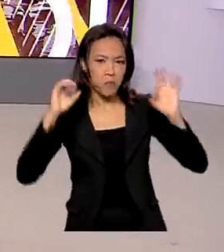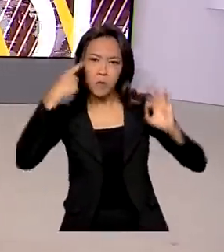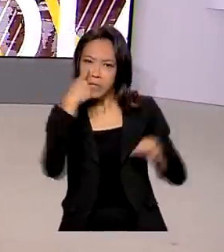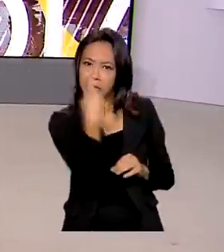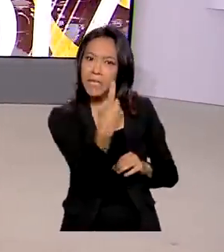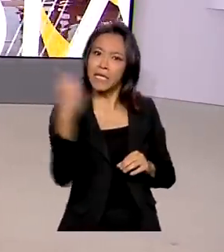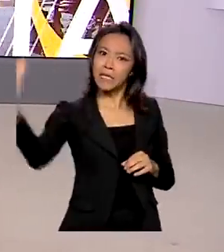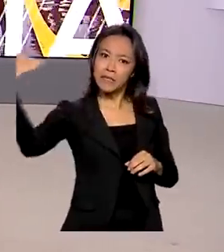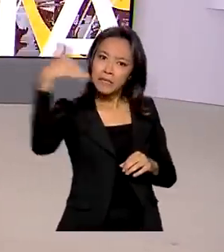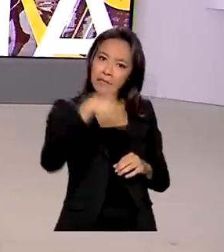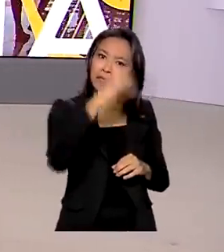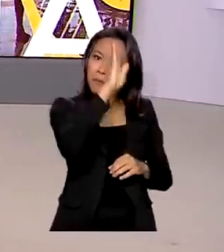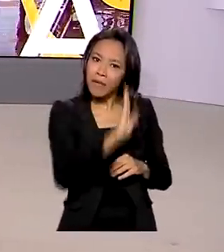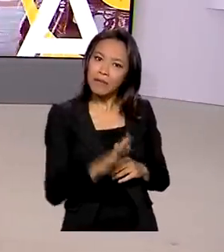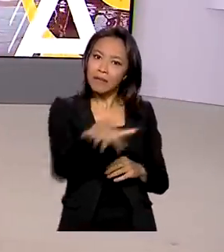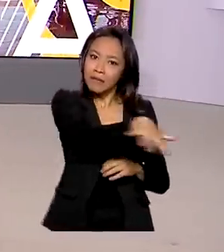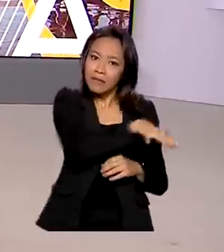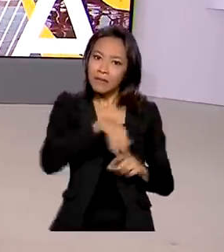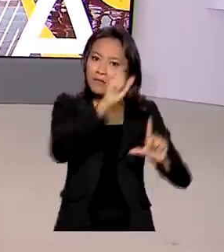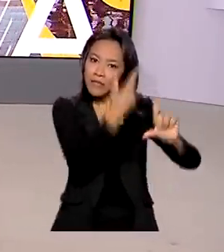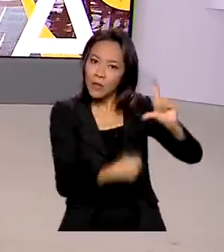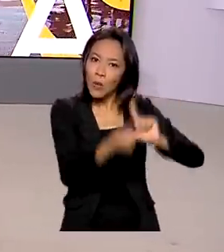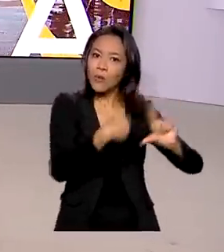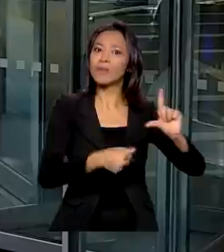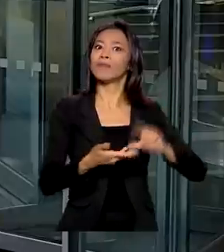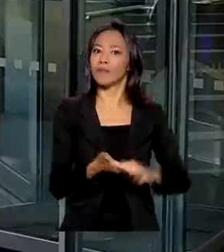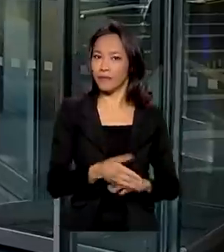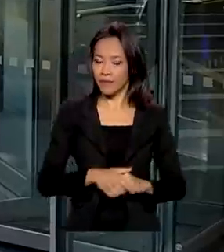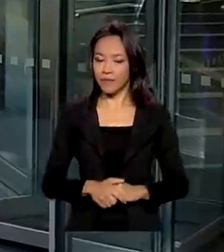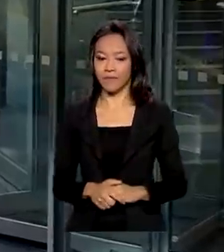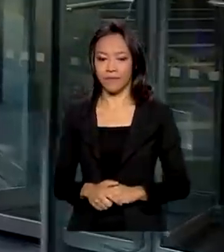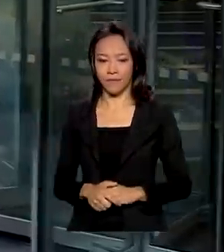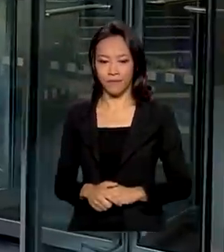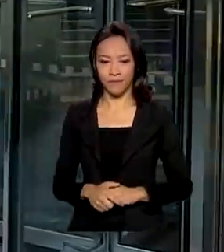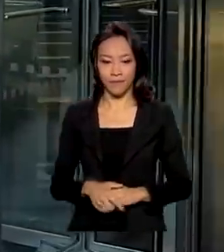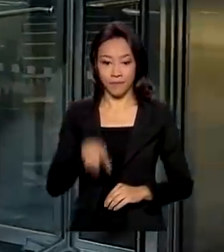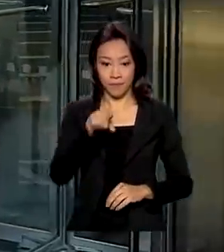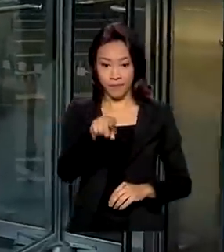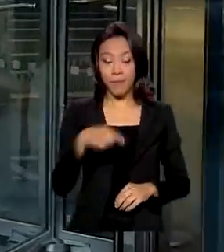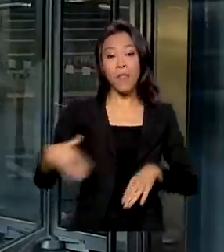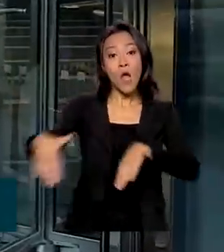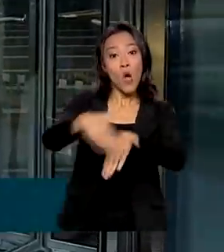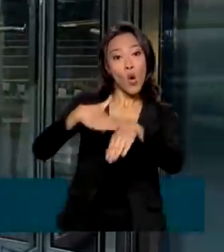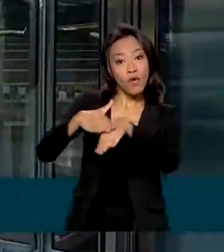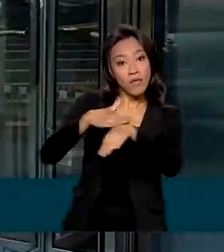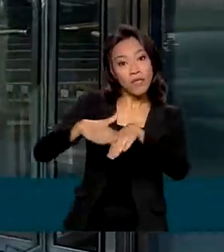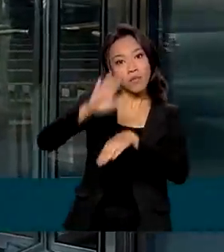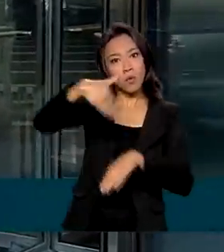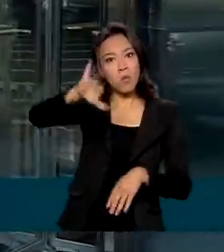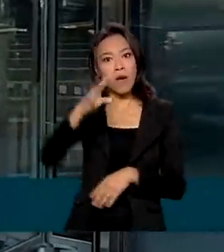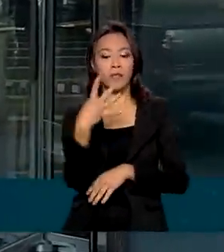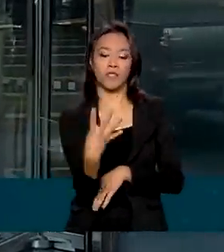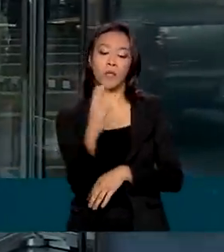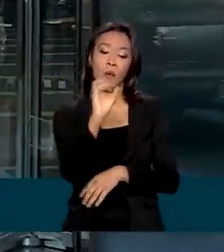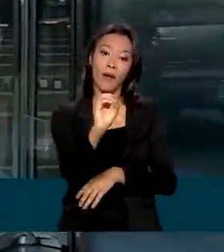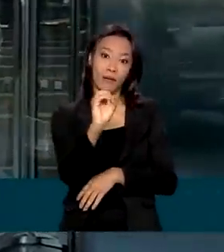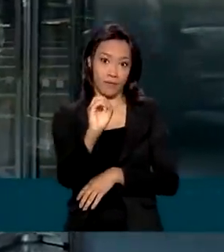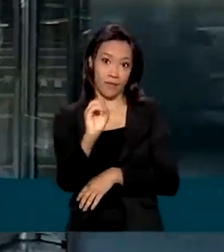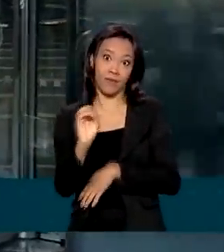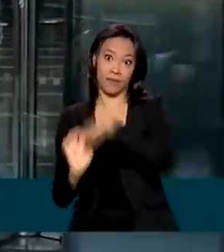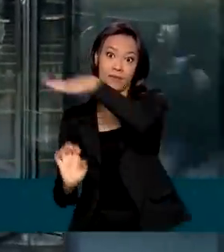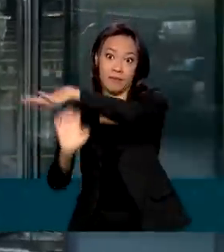externo pelo setor de logística aqui do Brasil. Conversamos com mais de 40 investidores diferentes.